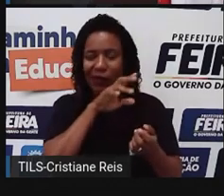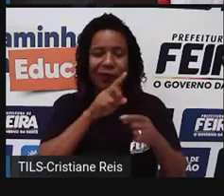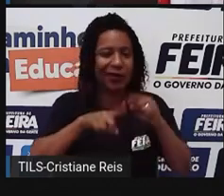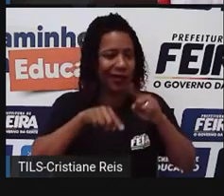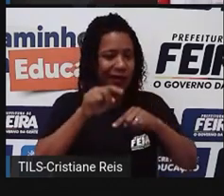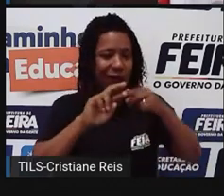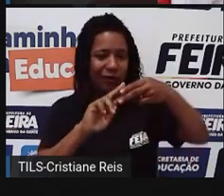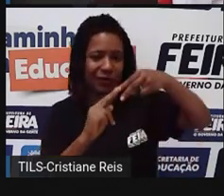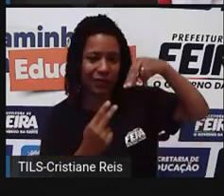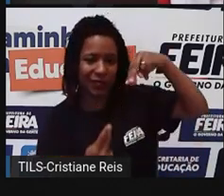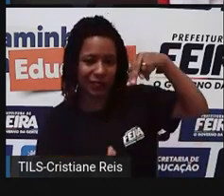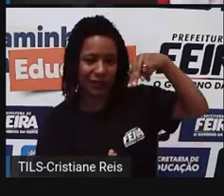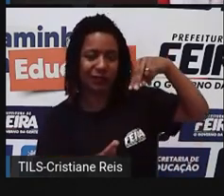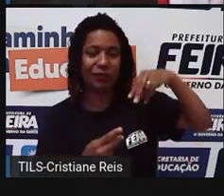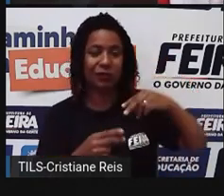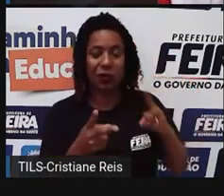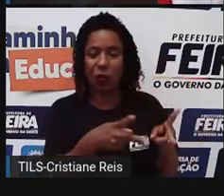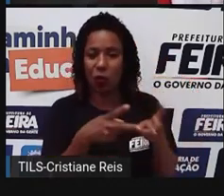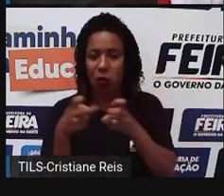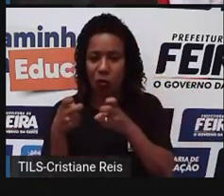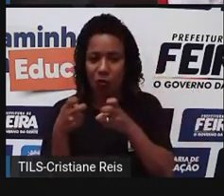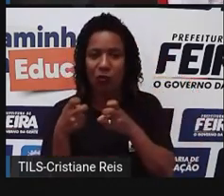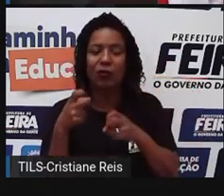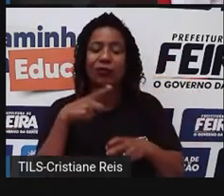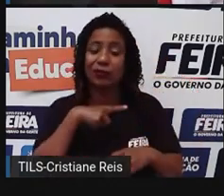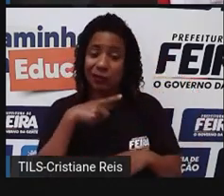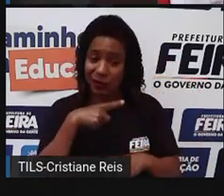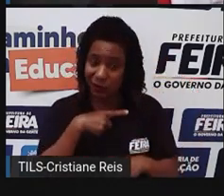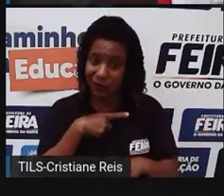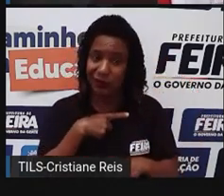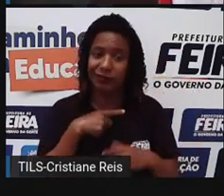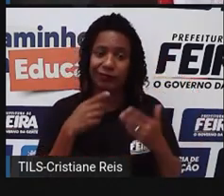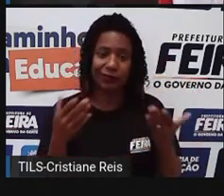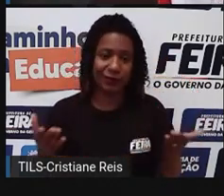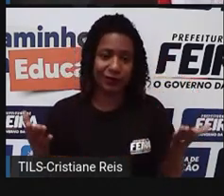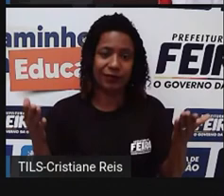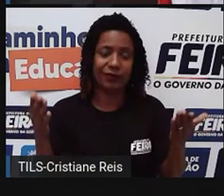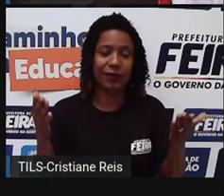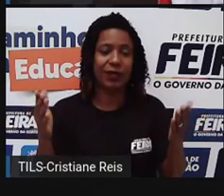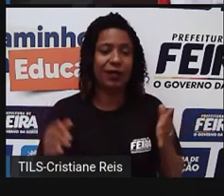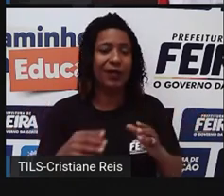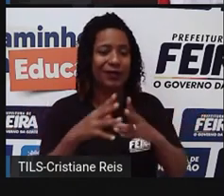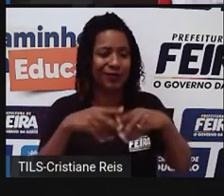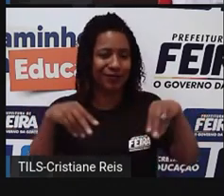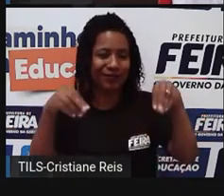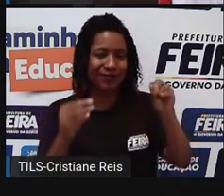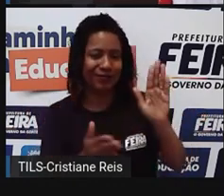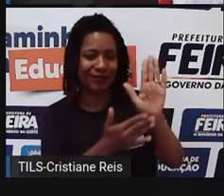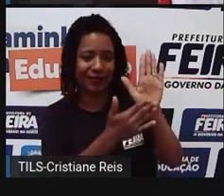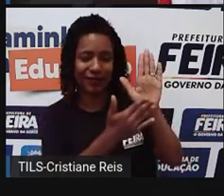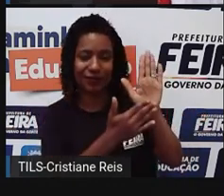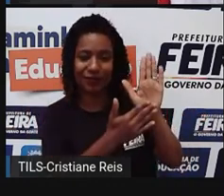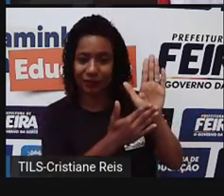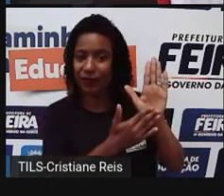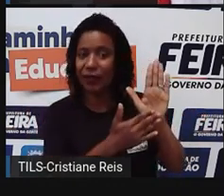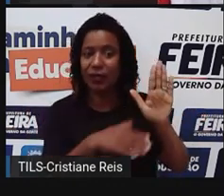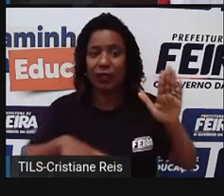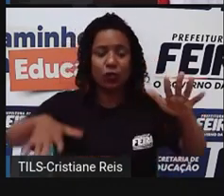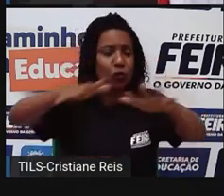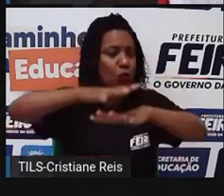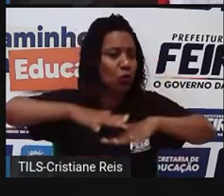essas questões geopolíticas, elas envolvem tudo. E essa geopolítica mundial hoje, que a gente,